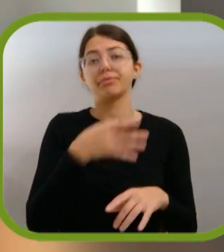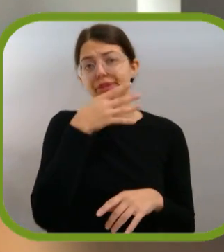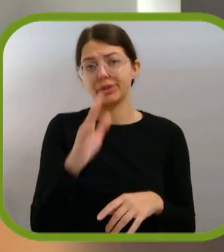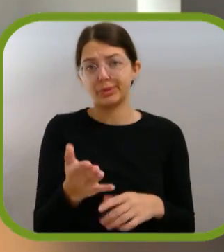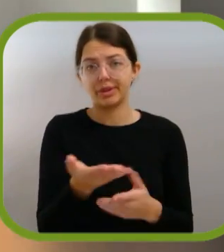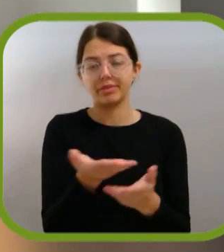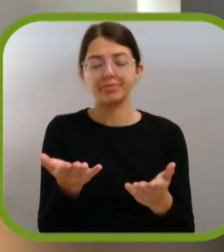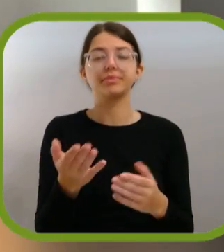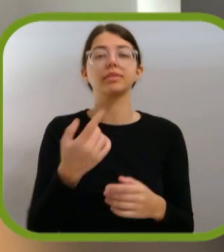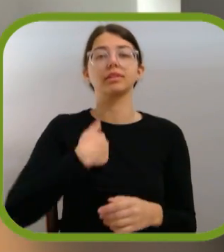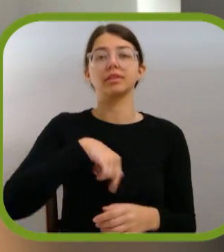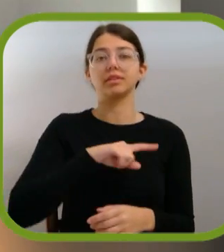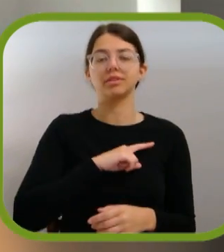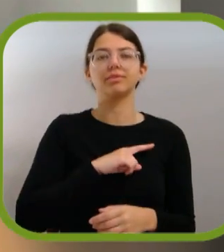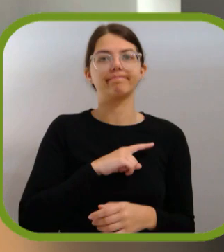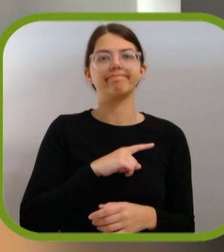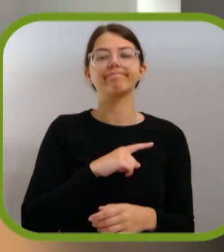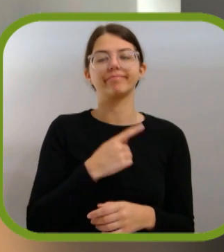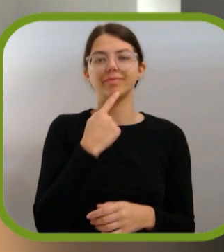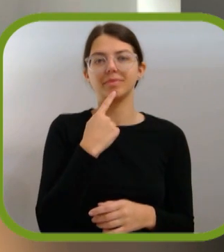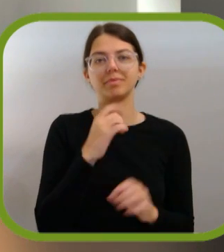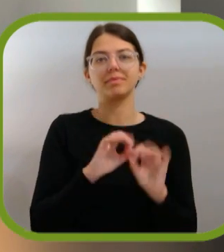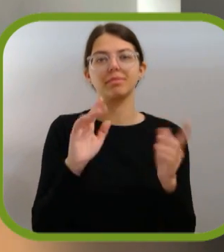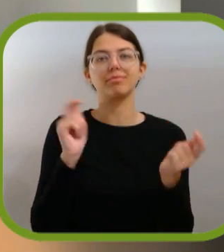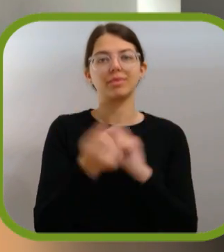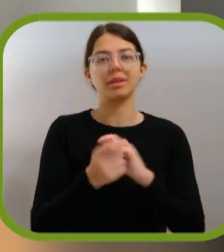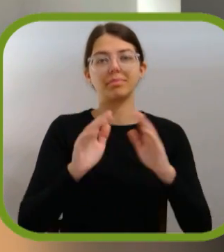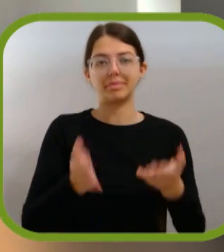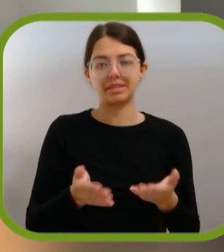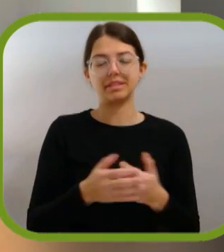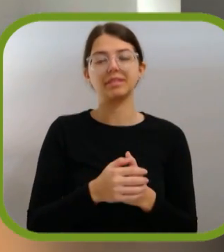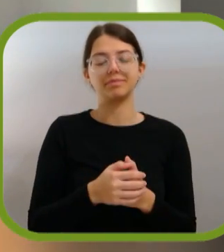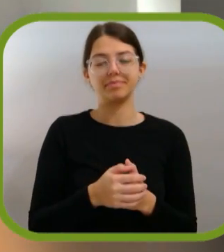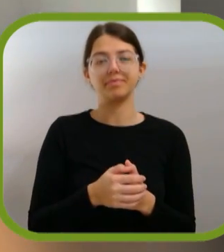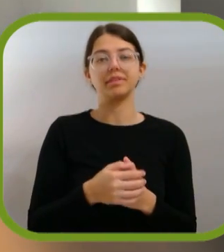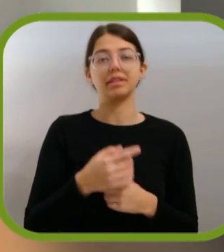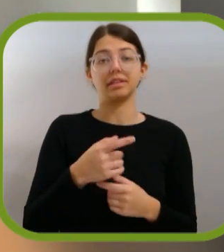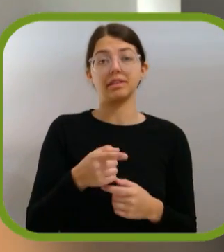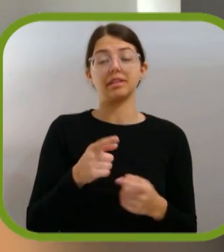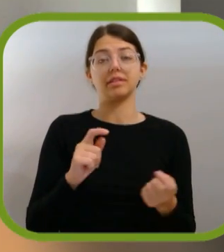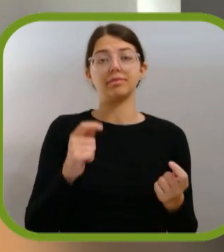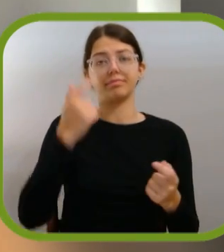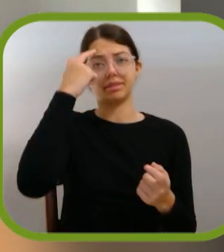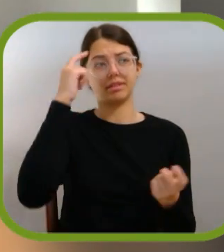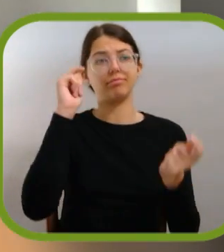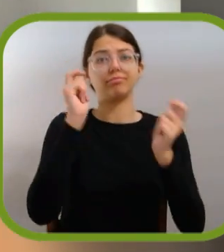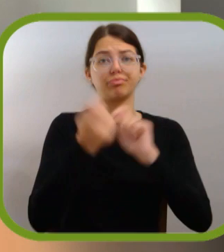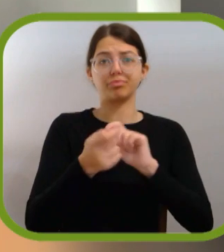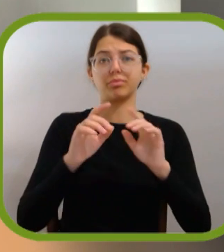disseste, realmente nós chegámos a um ponto que vimos que era necessário mudar e começámos a ter uma mudança de